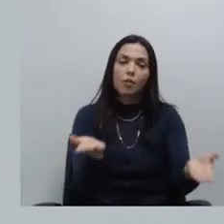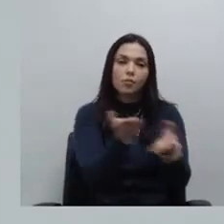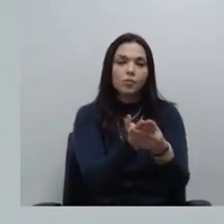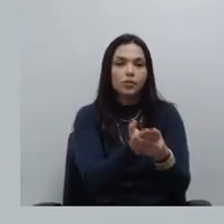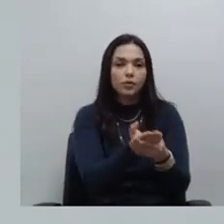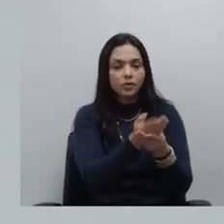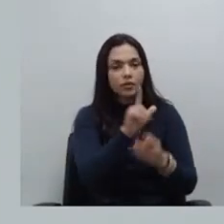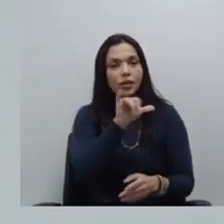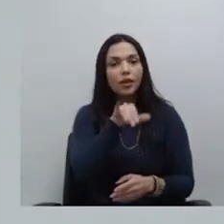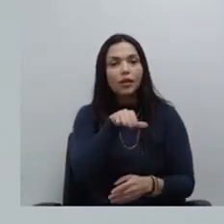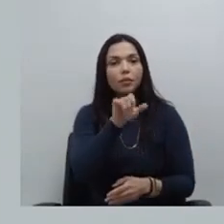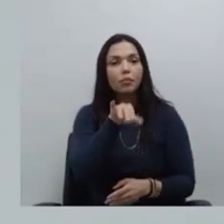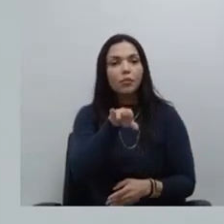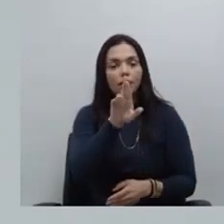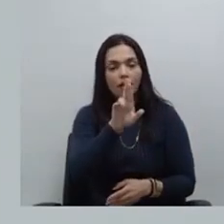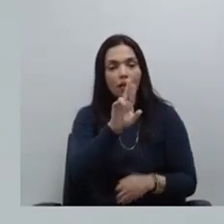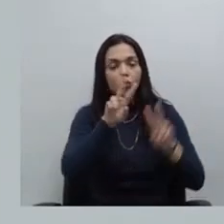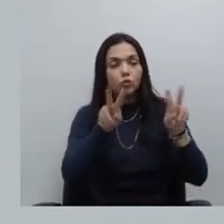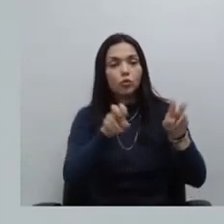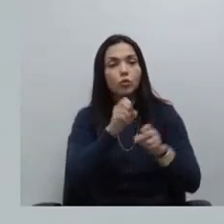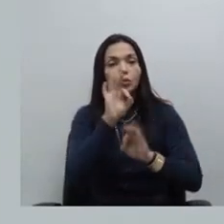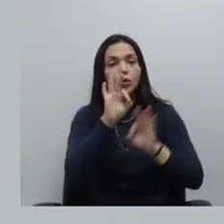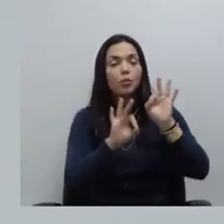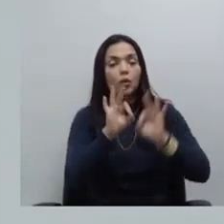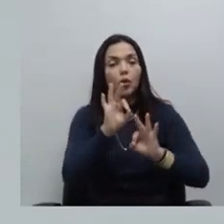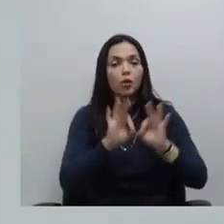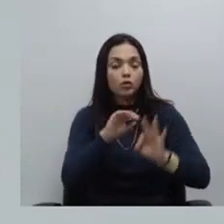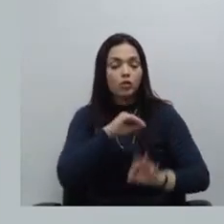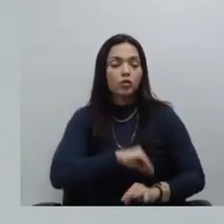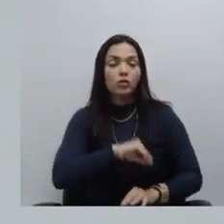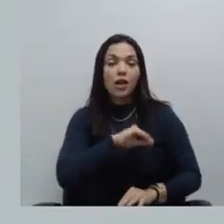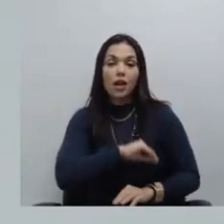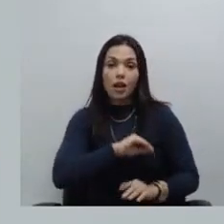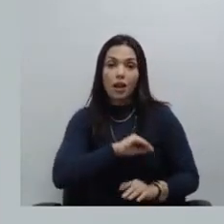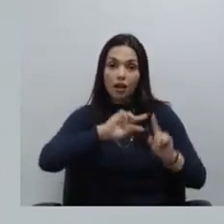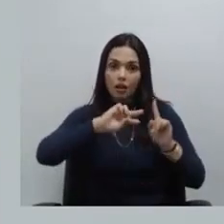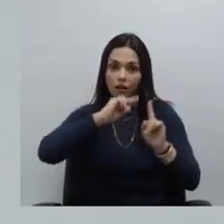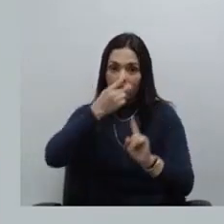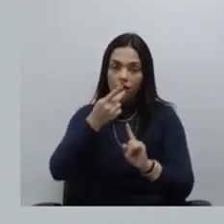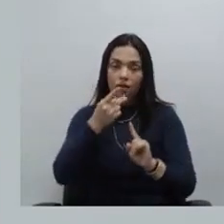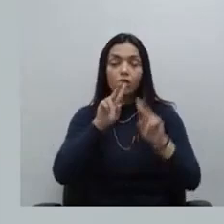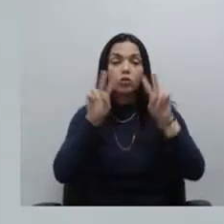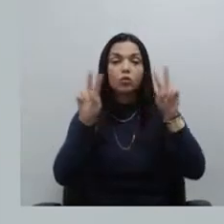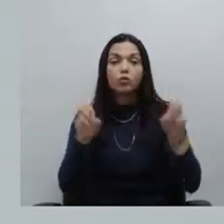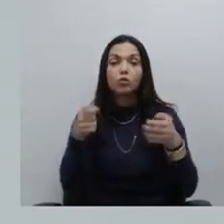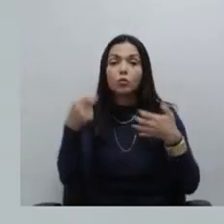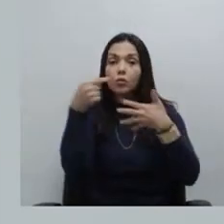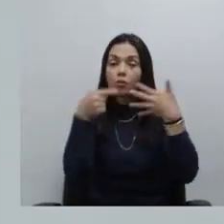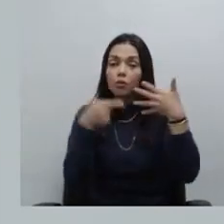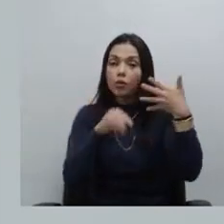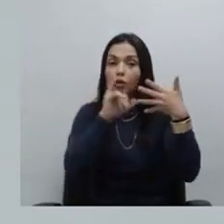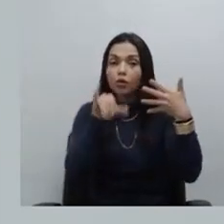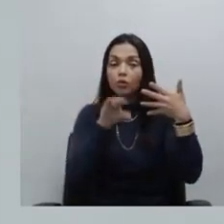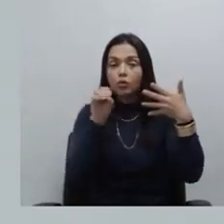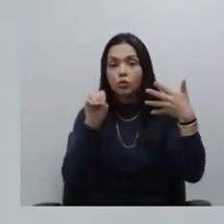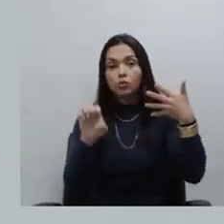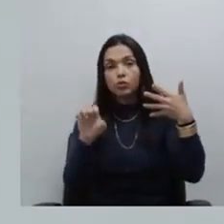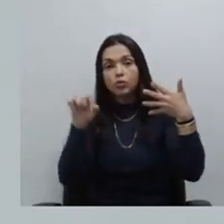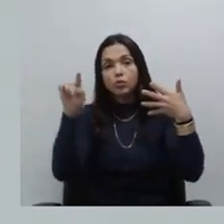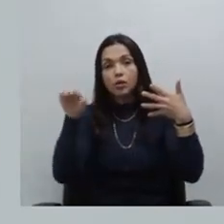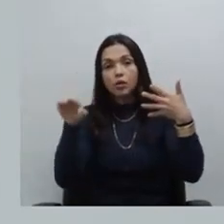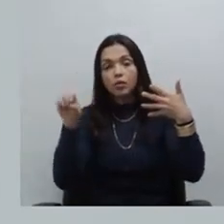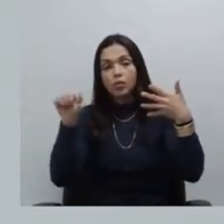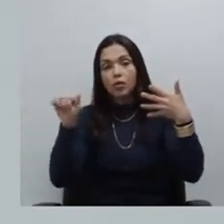anteprojeto remuneratório de reajuste remuneratório englobando os pontos que o colega José Moacir havia trazido a esse